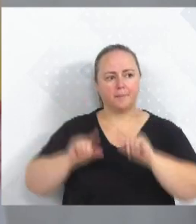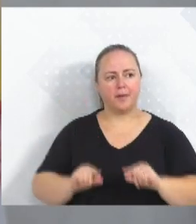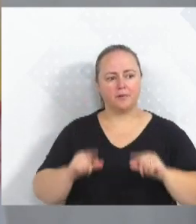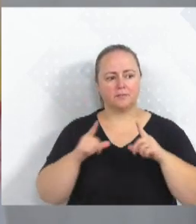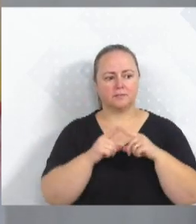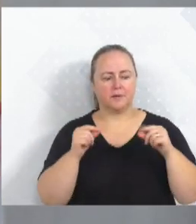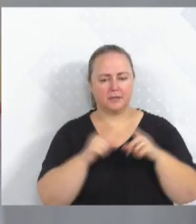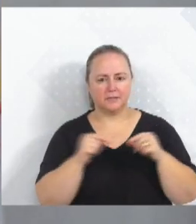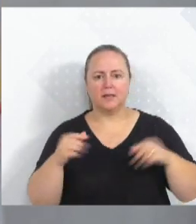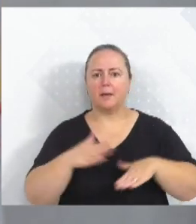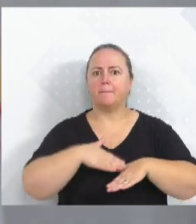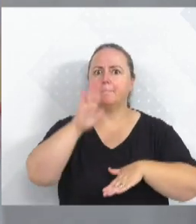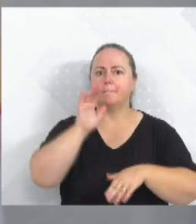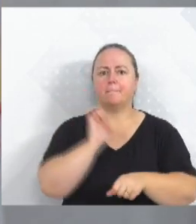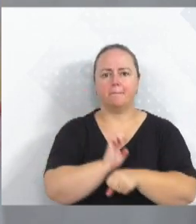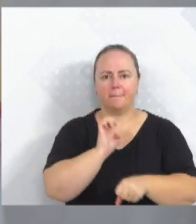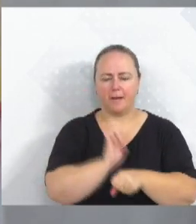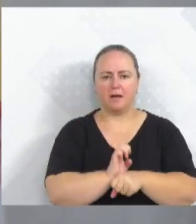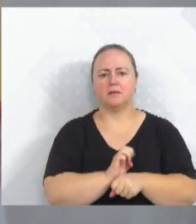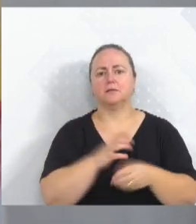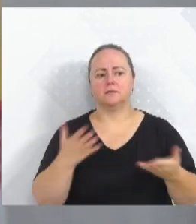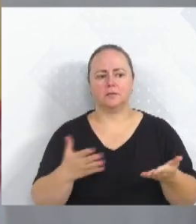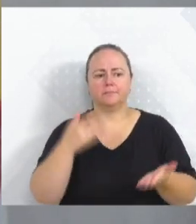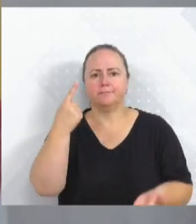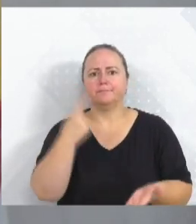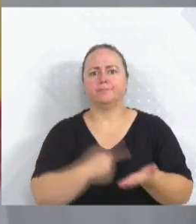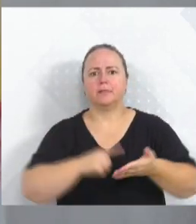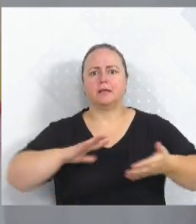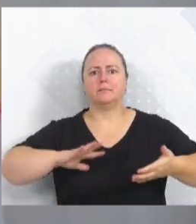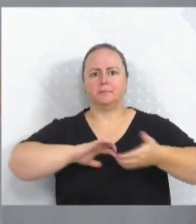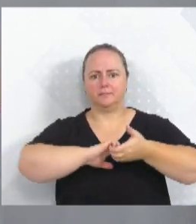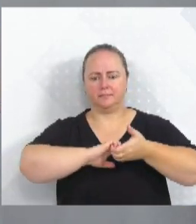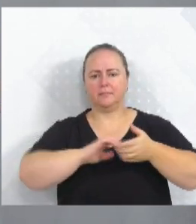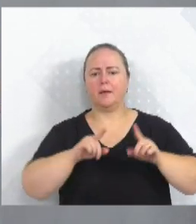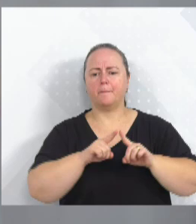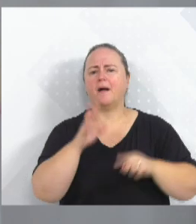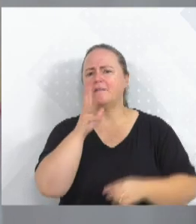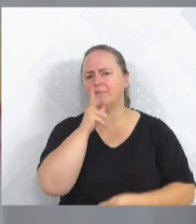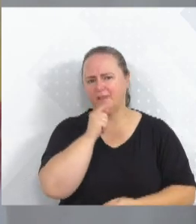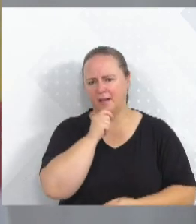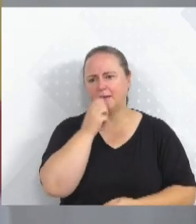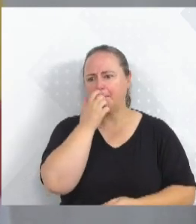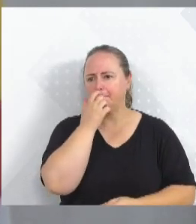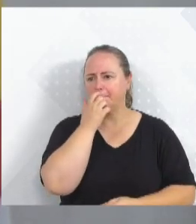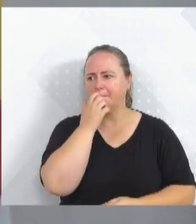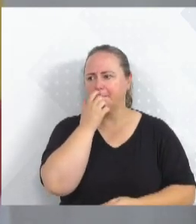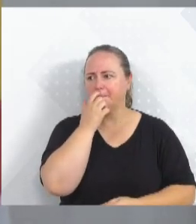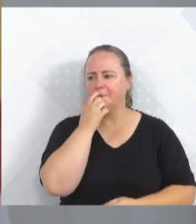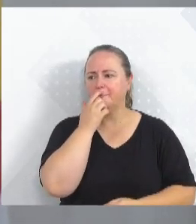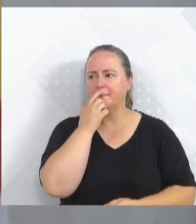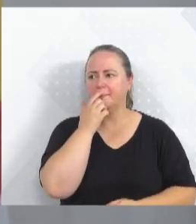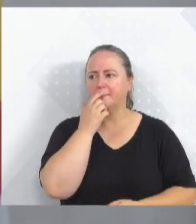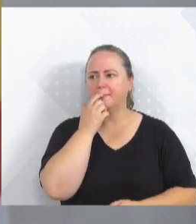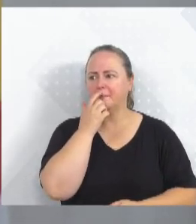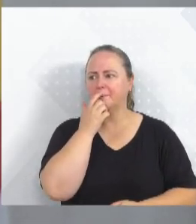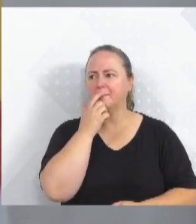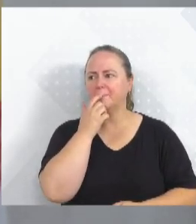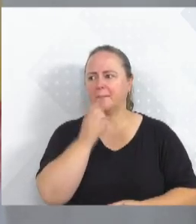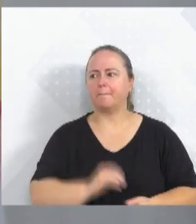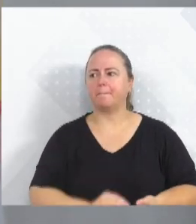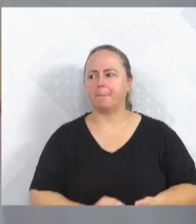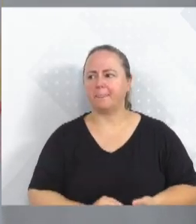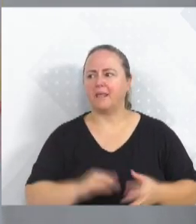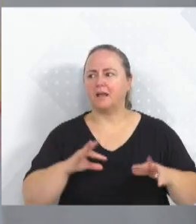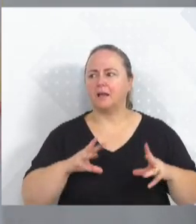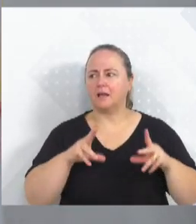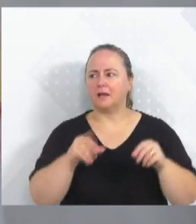e mais município. Tudo bem, mas se um pacto federativo, isso vai demorar. Agora, o nós estamos querendo cobrar do Estado é o seguinte, tudo que foi alinhado tem que ser